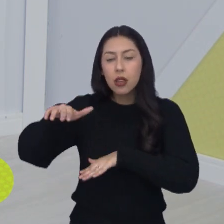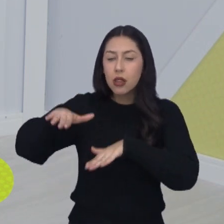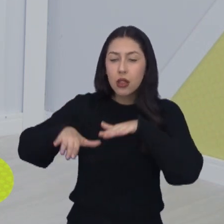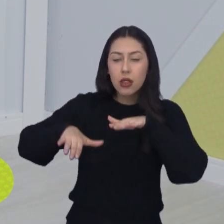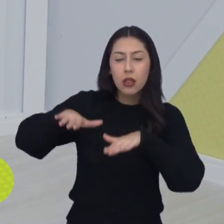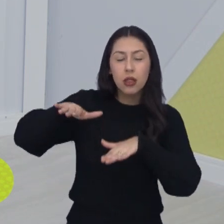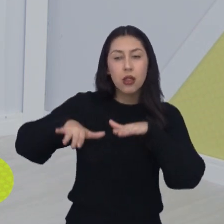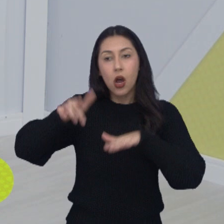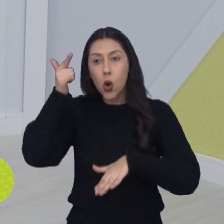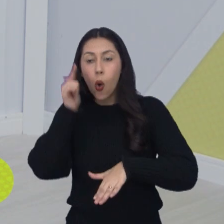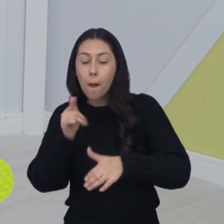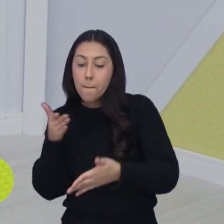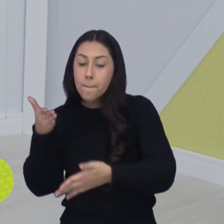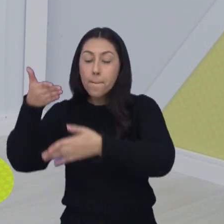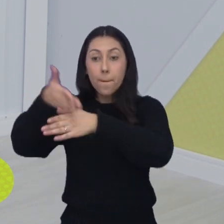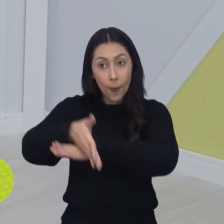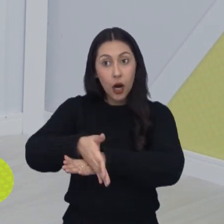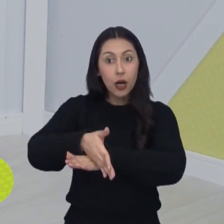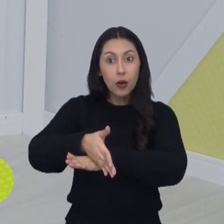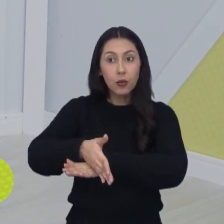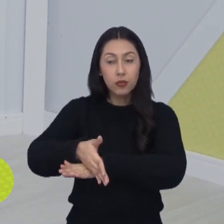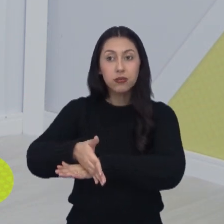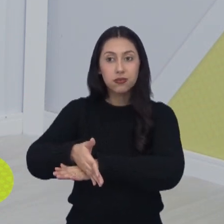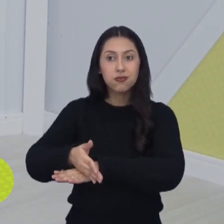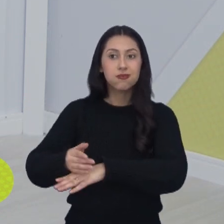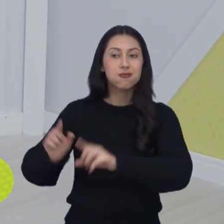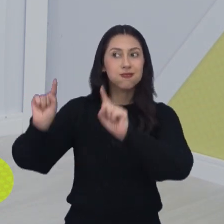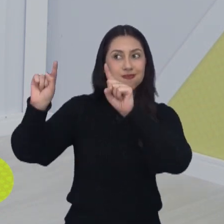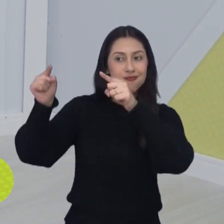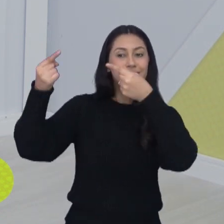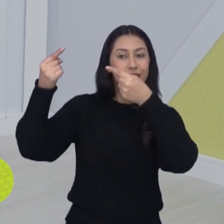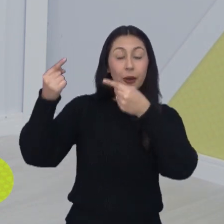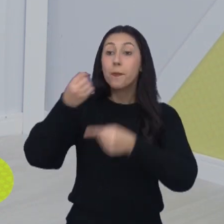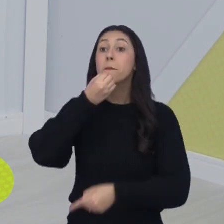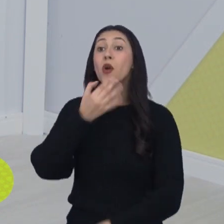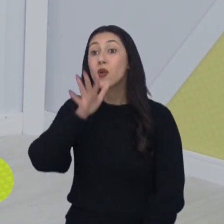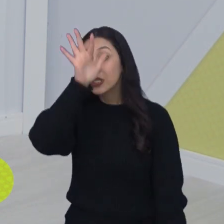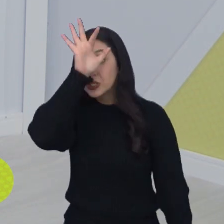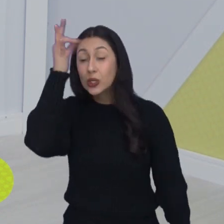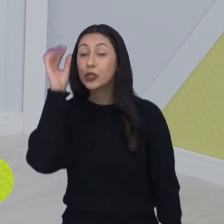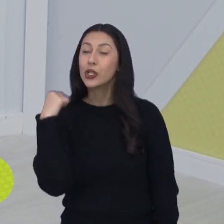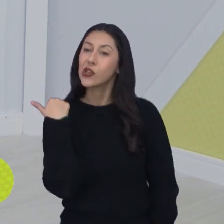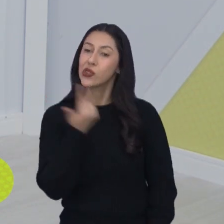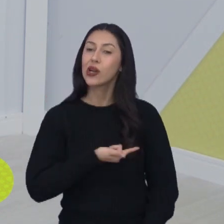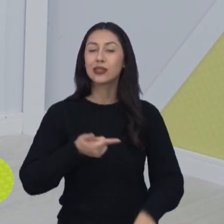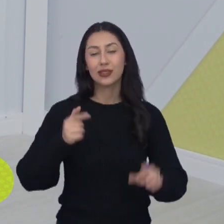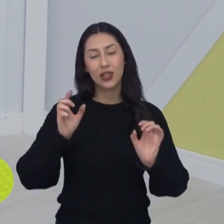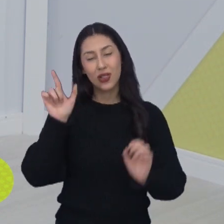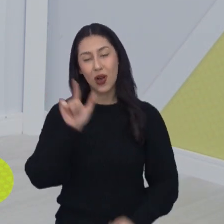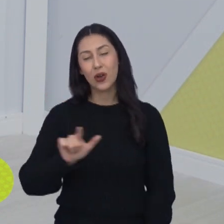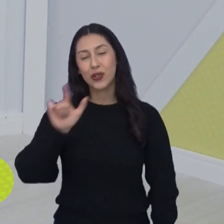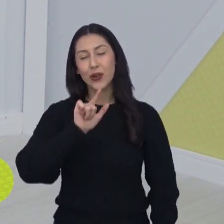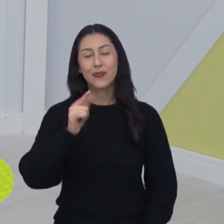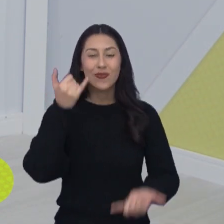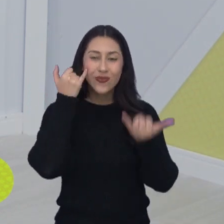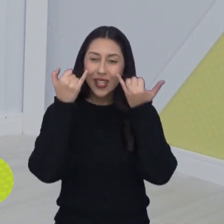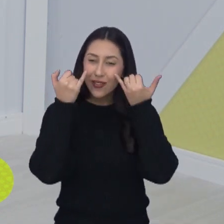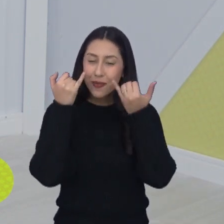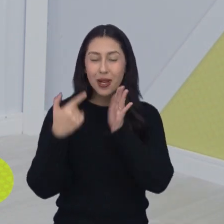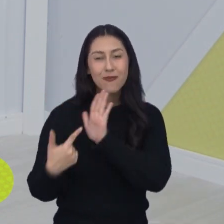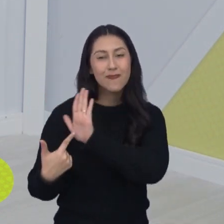poder entrar e avançar pra aí sim o Final Four da competição Sucesso pros meninos e claro, a gente vai informar pra você tudo aqui dentro do nosso